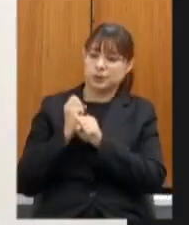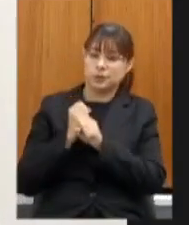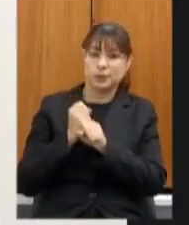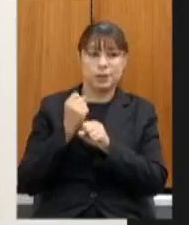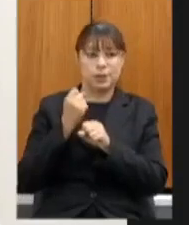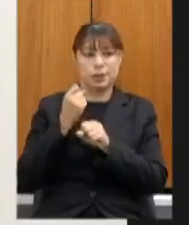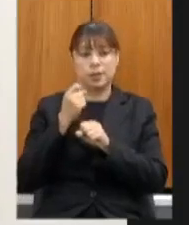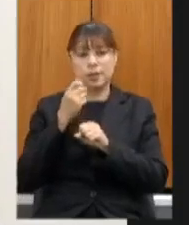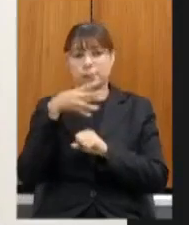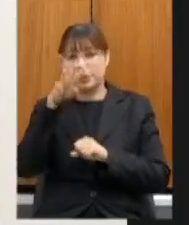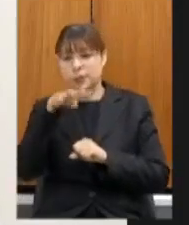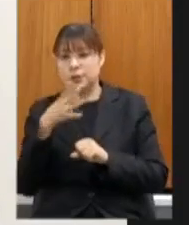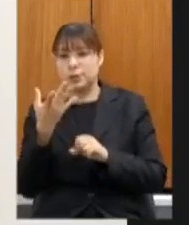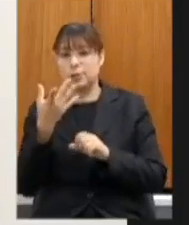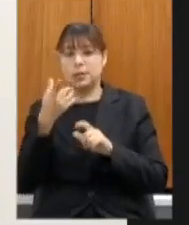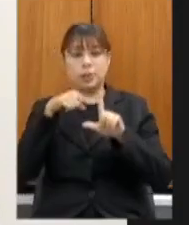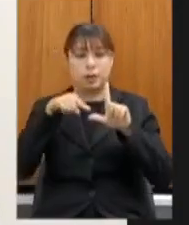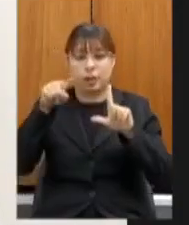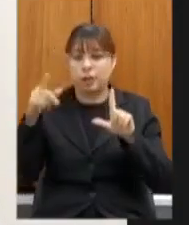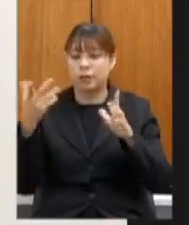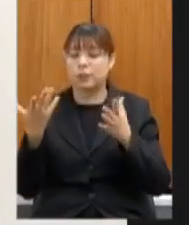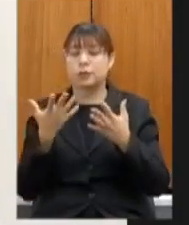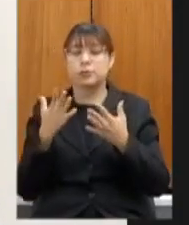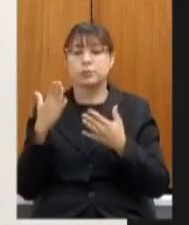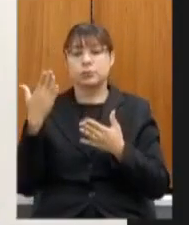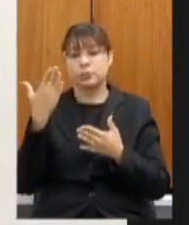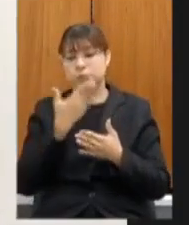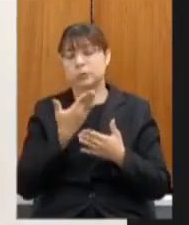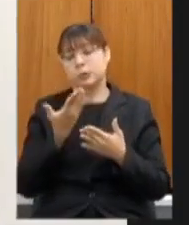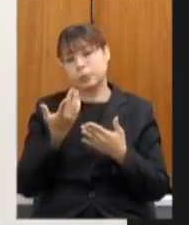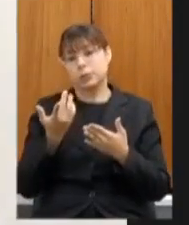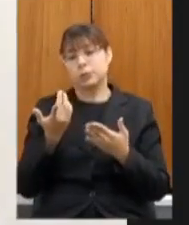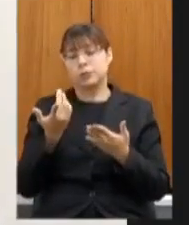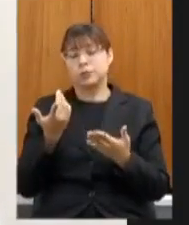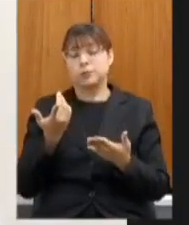muitas das vezes a gente discorda muitas vezes a gente